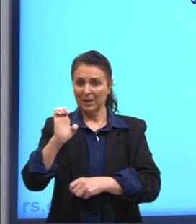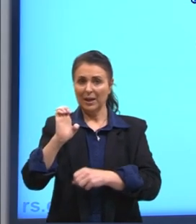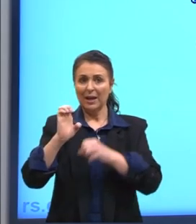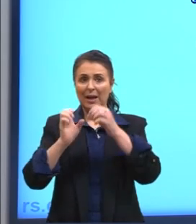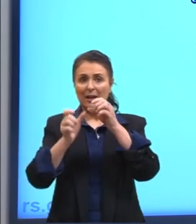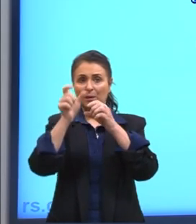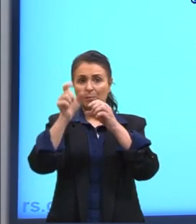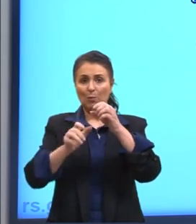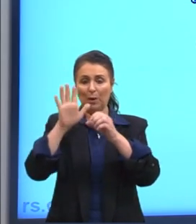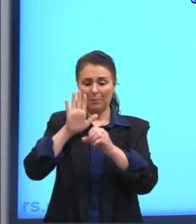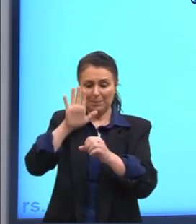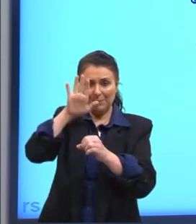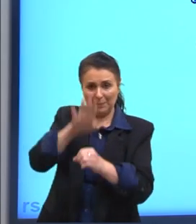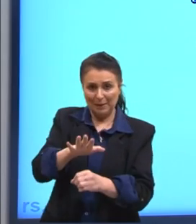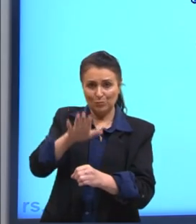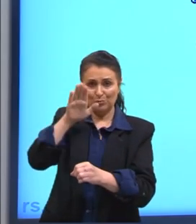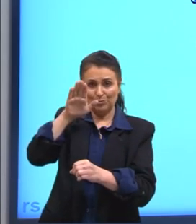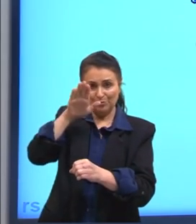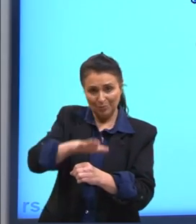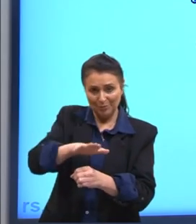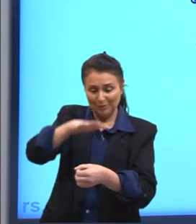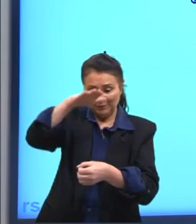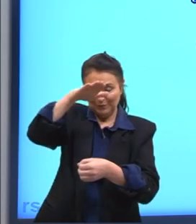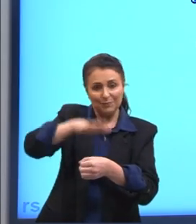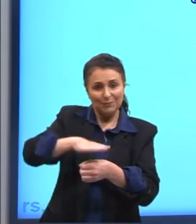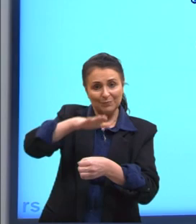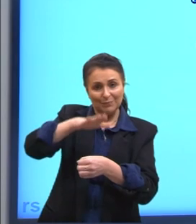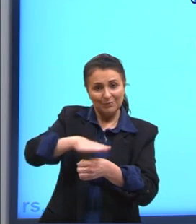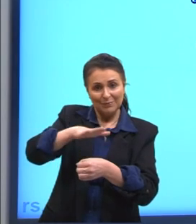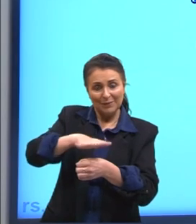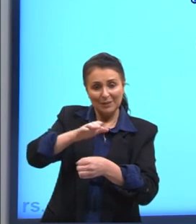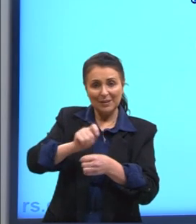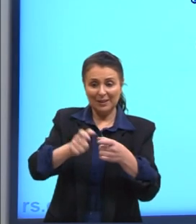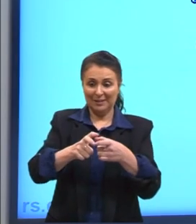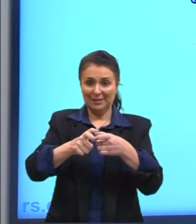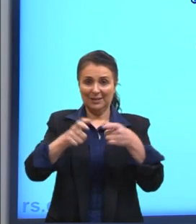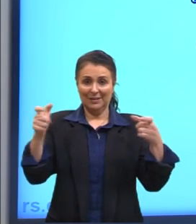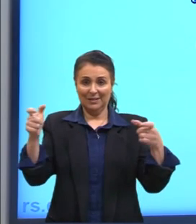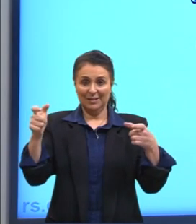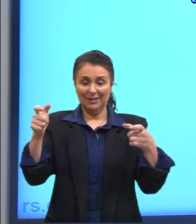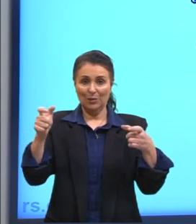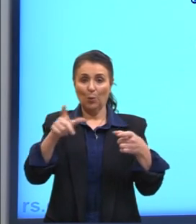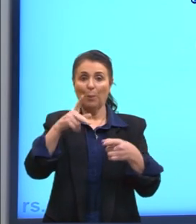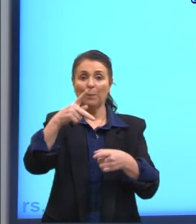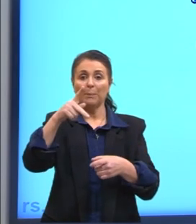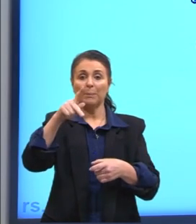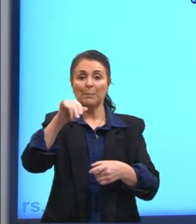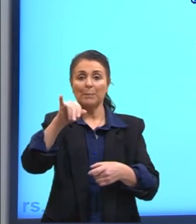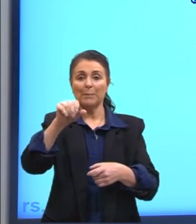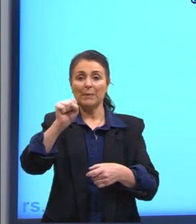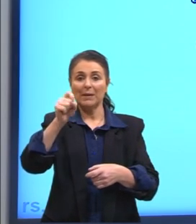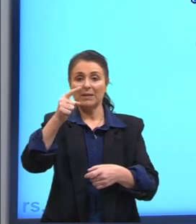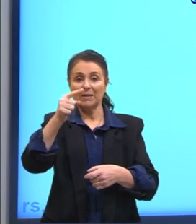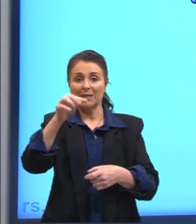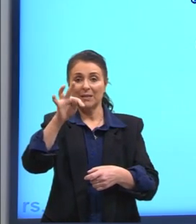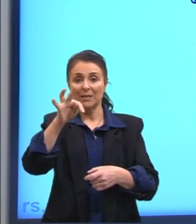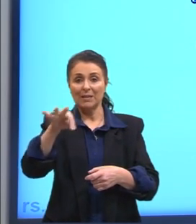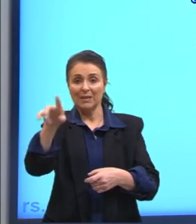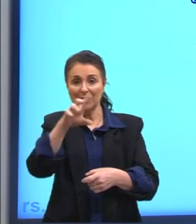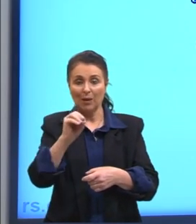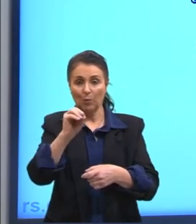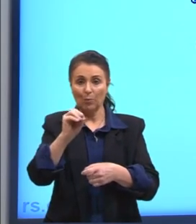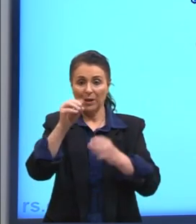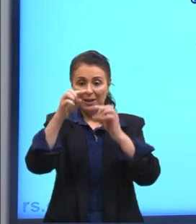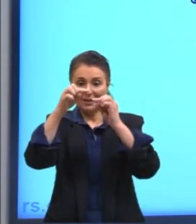golpe potente, ó. E aí, né, ocorrendo essa expansão aqui, o pistão desceu. claro, gente, ó, vejam que o pistão, ele está